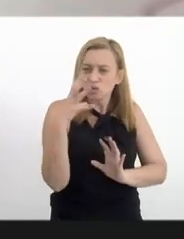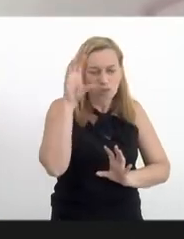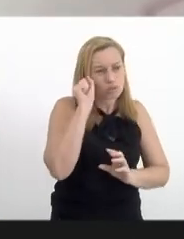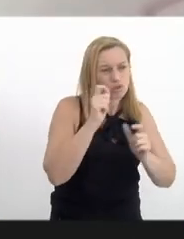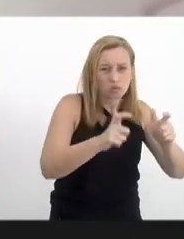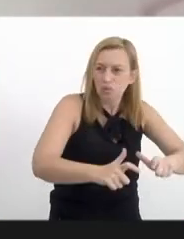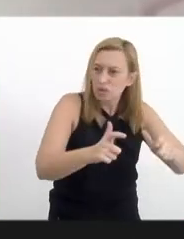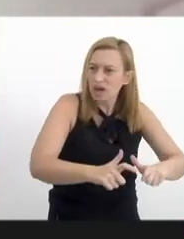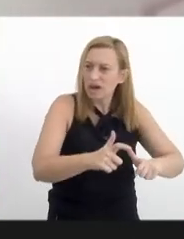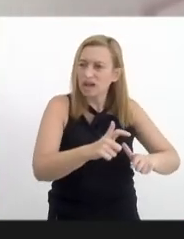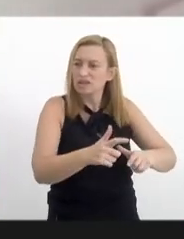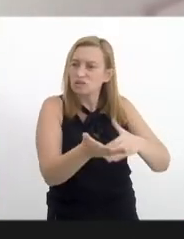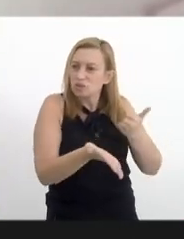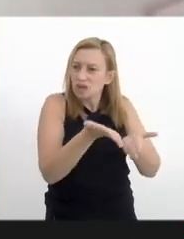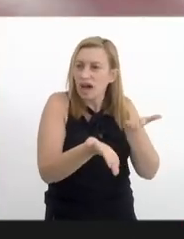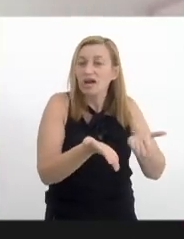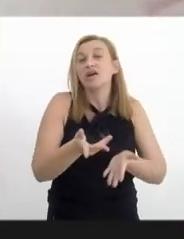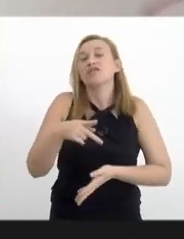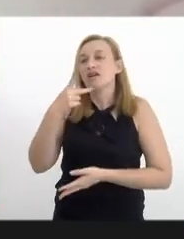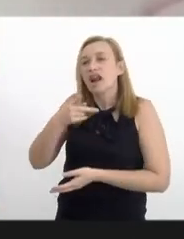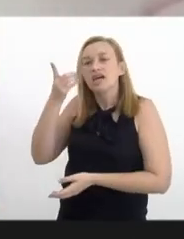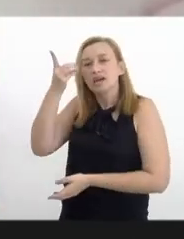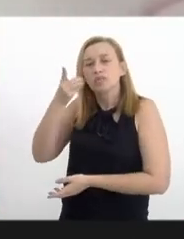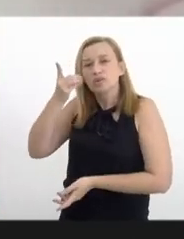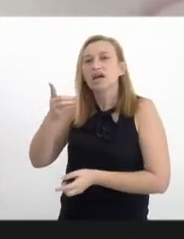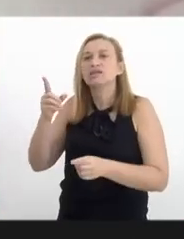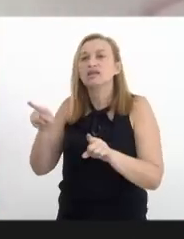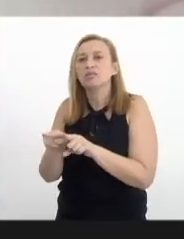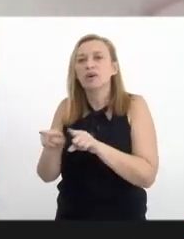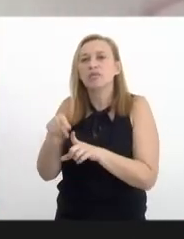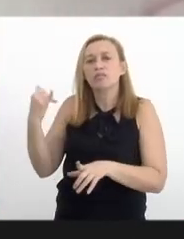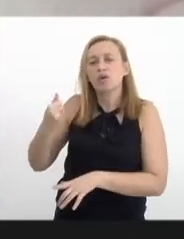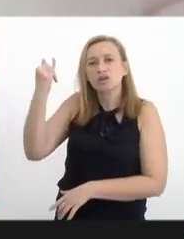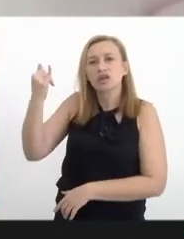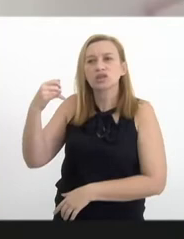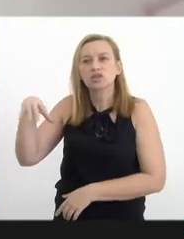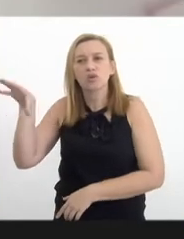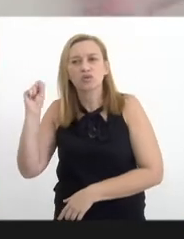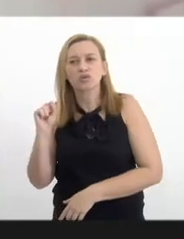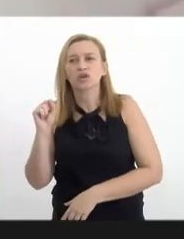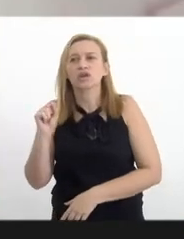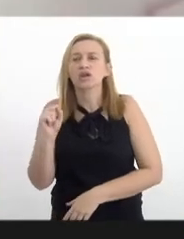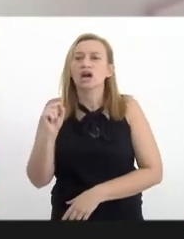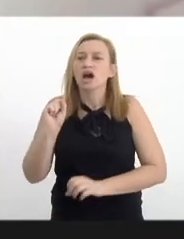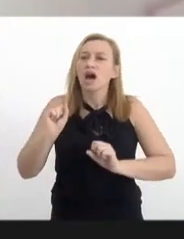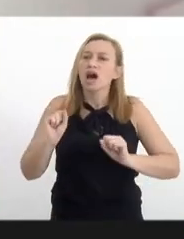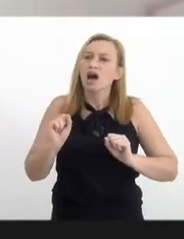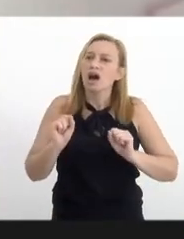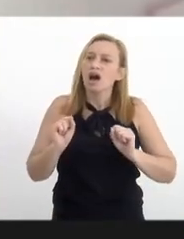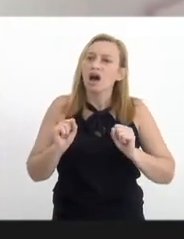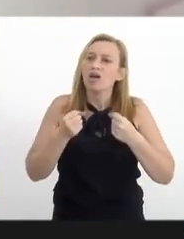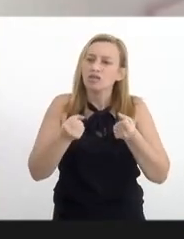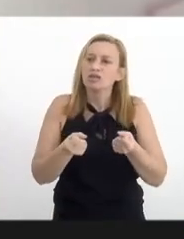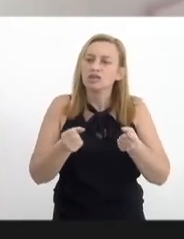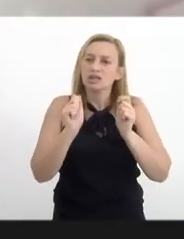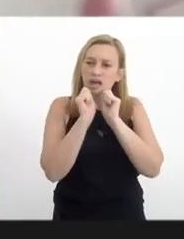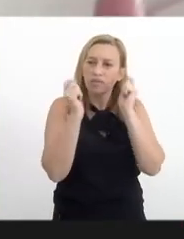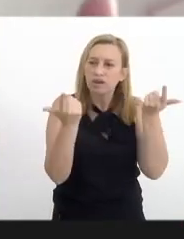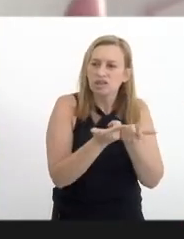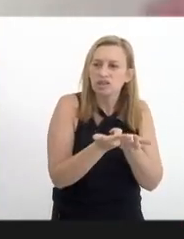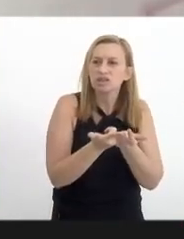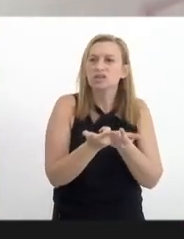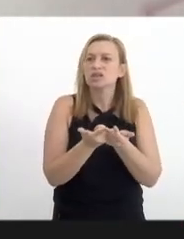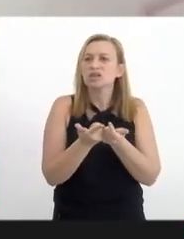importante contar, inclusive, deputado, com realmente a força, né, da Assembleia Legislativa